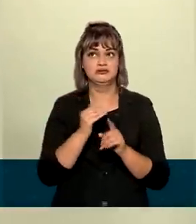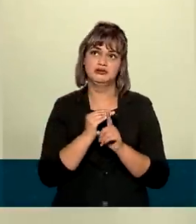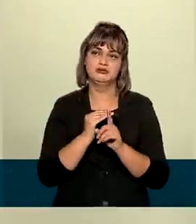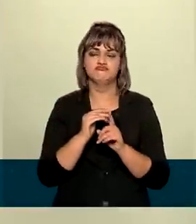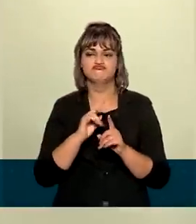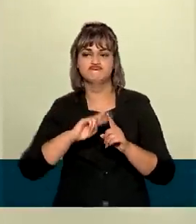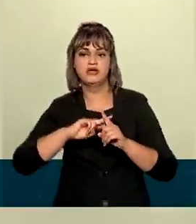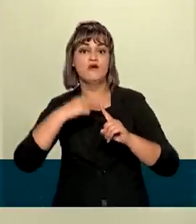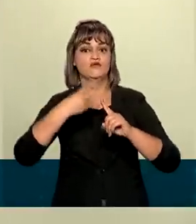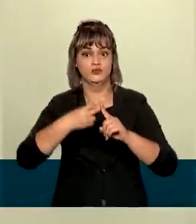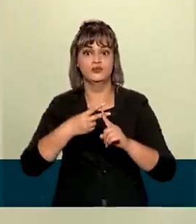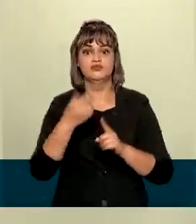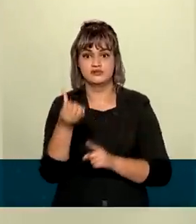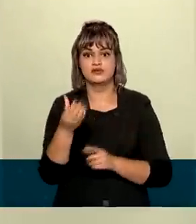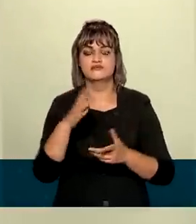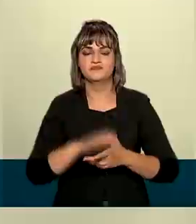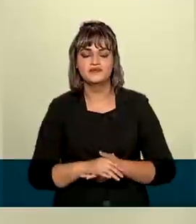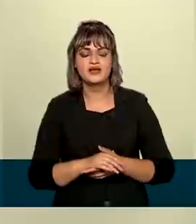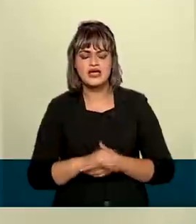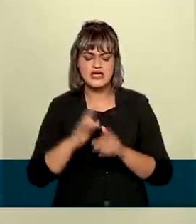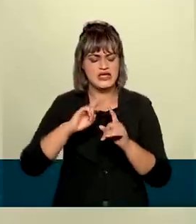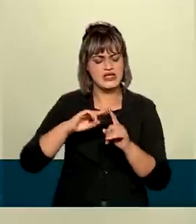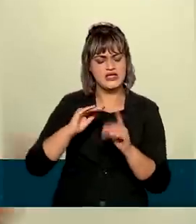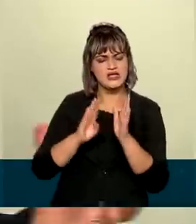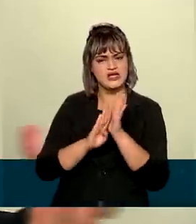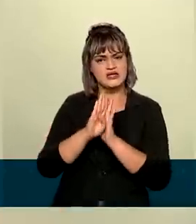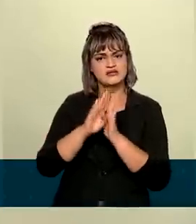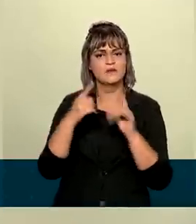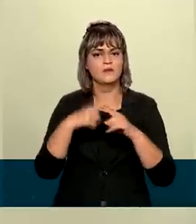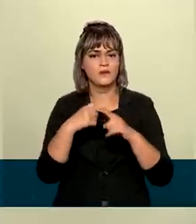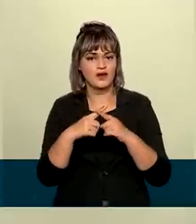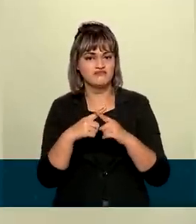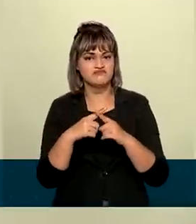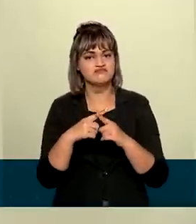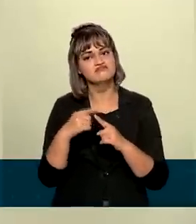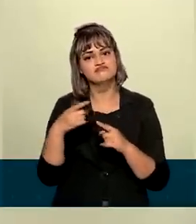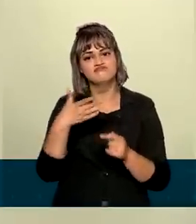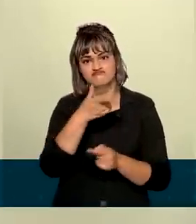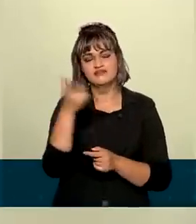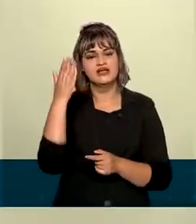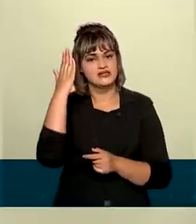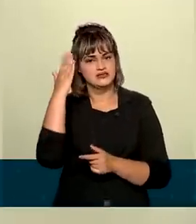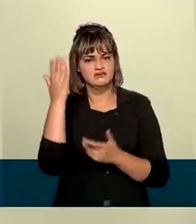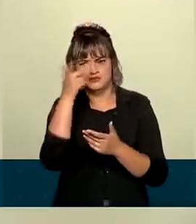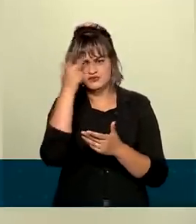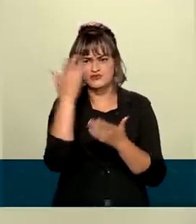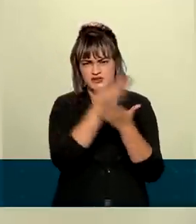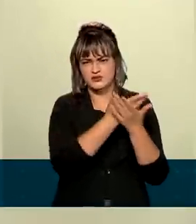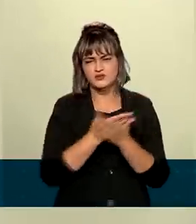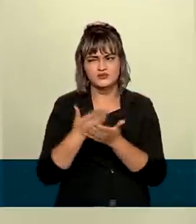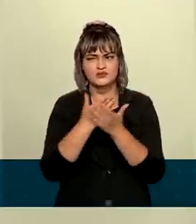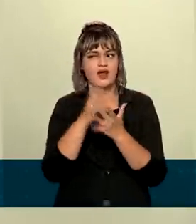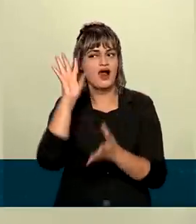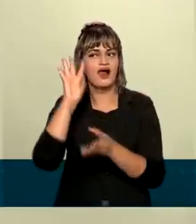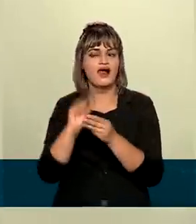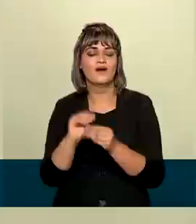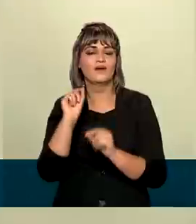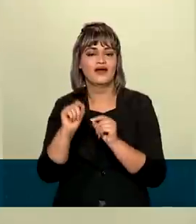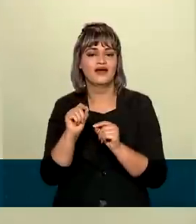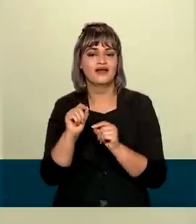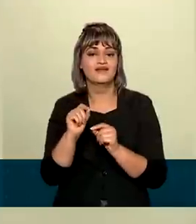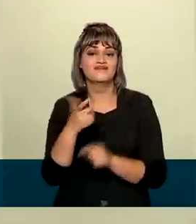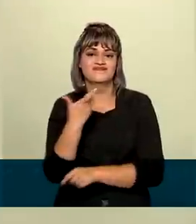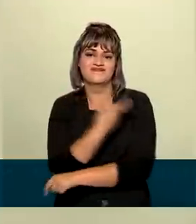A razão principal para esse crescimento está, de acordo com muitos estudiosos, muitos economistas, na